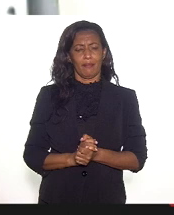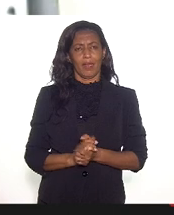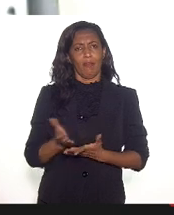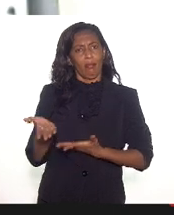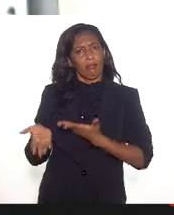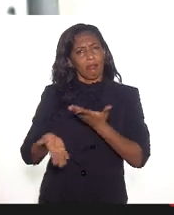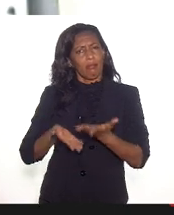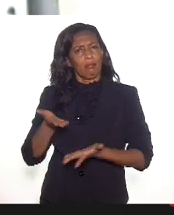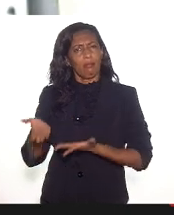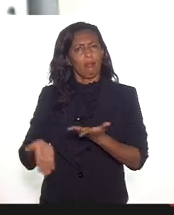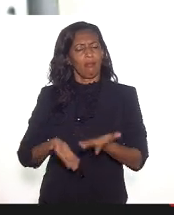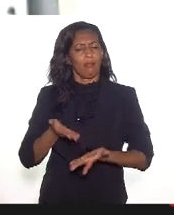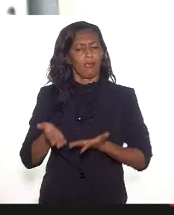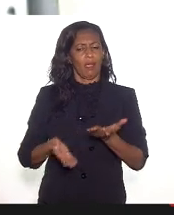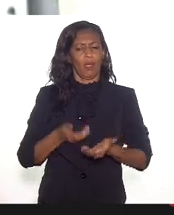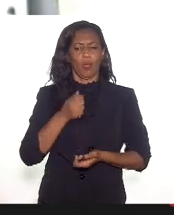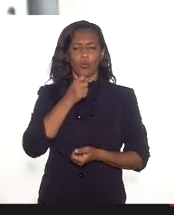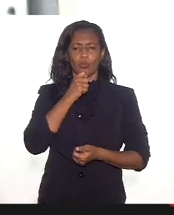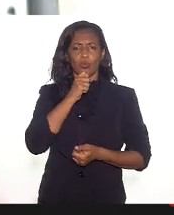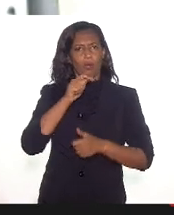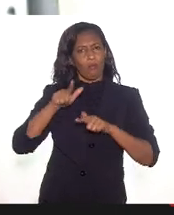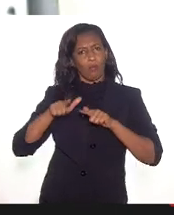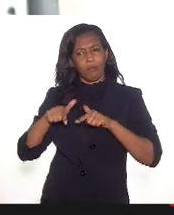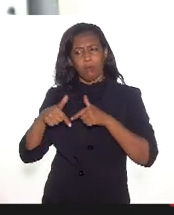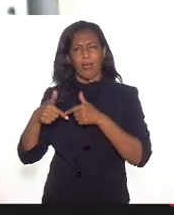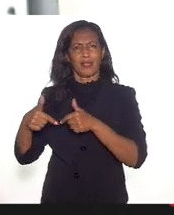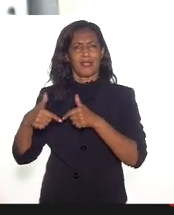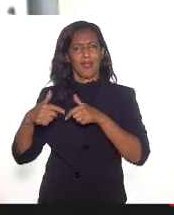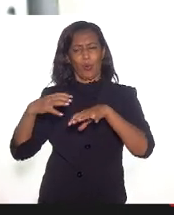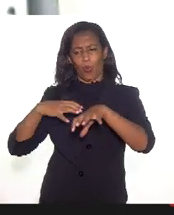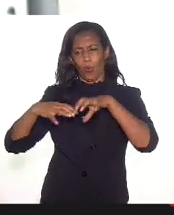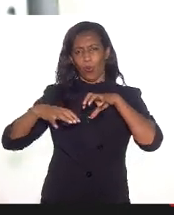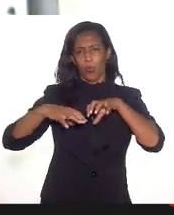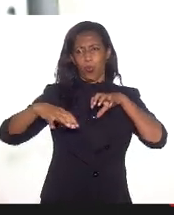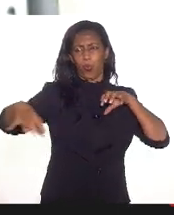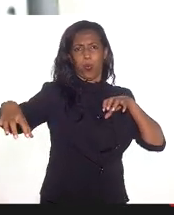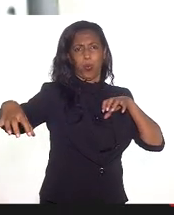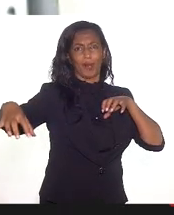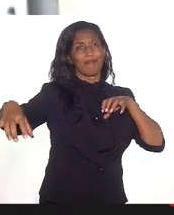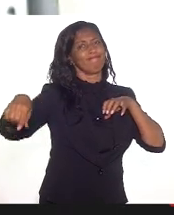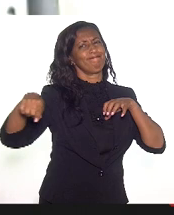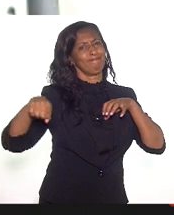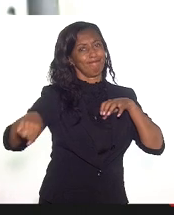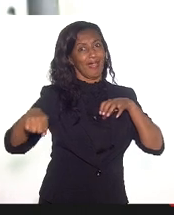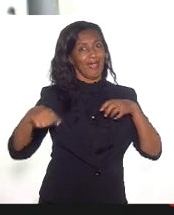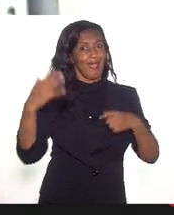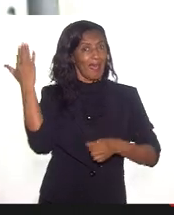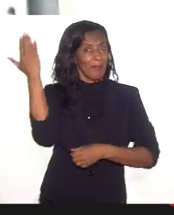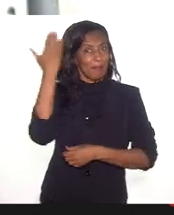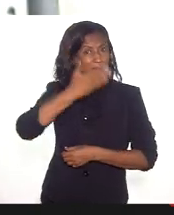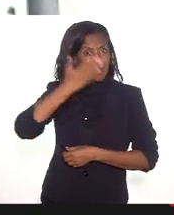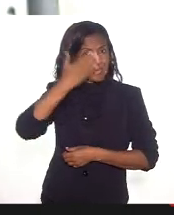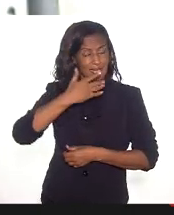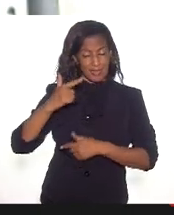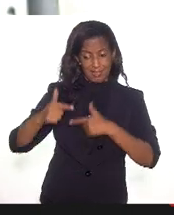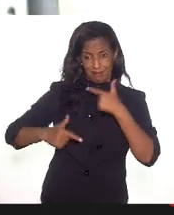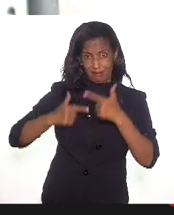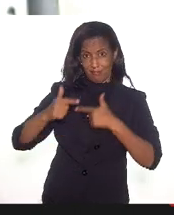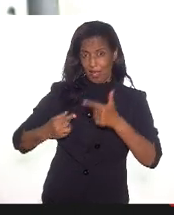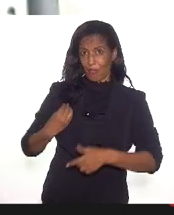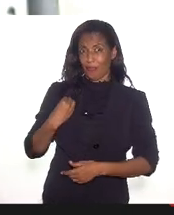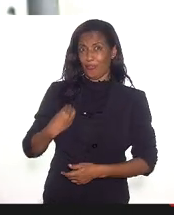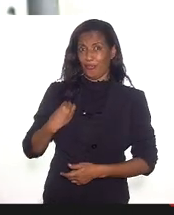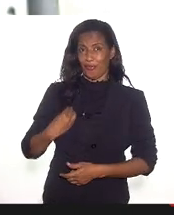dedicar ou não puderam ter uma atuação de modo remoto. A presença da segurança nos museus é